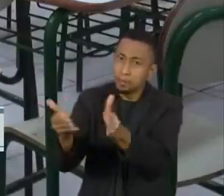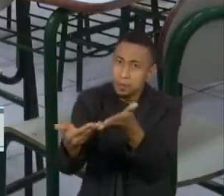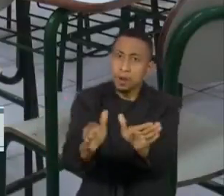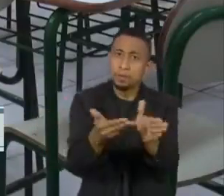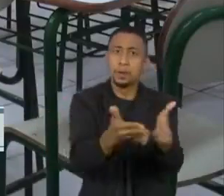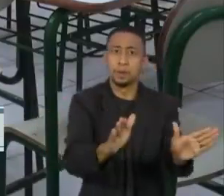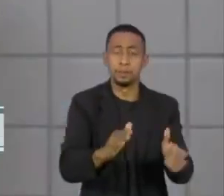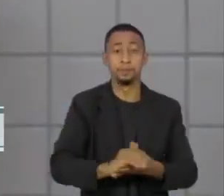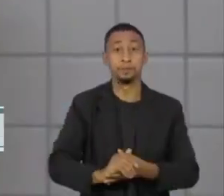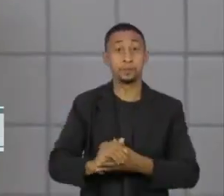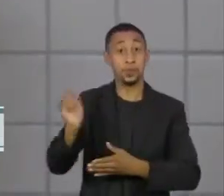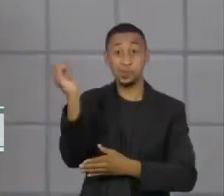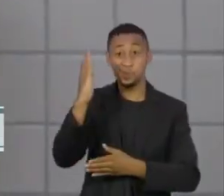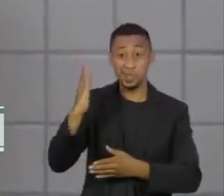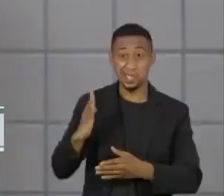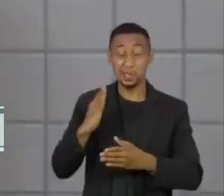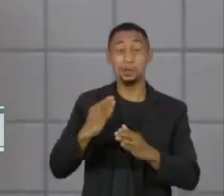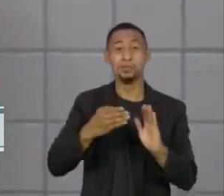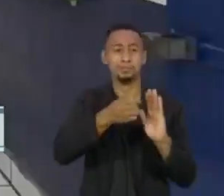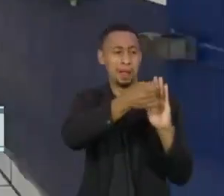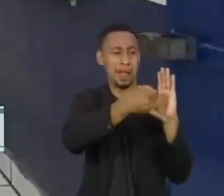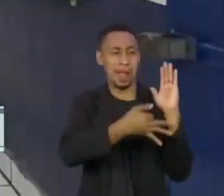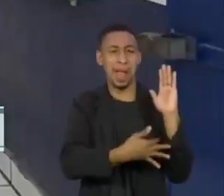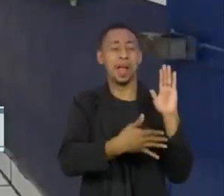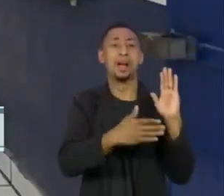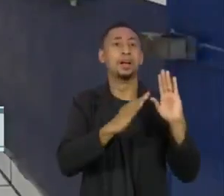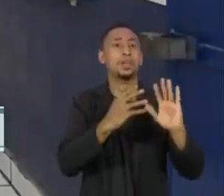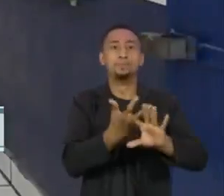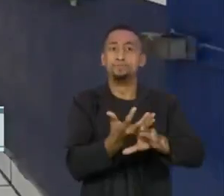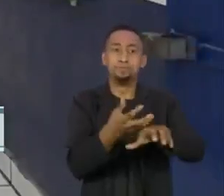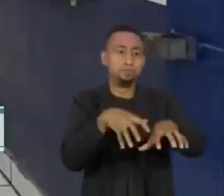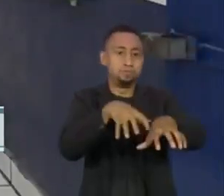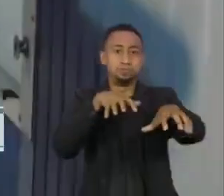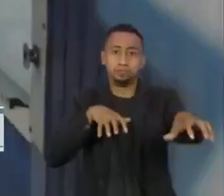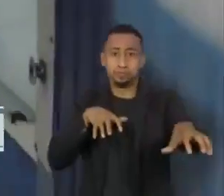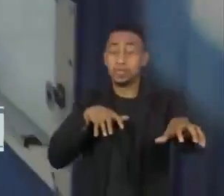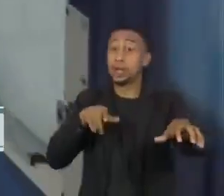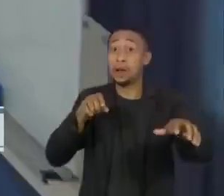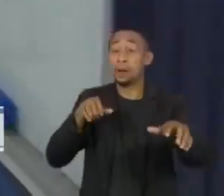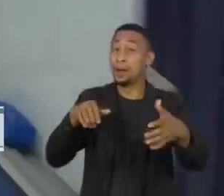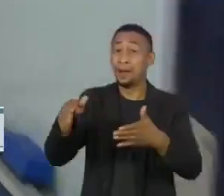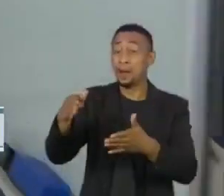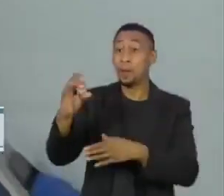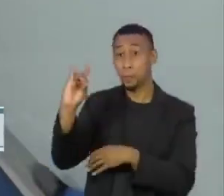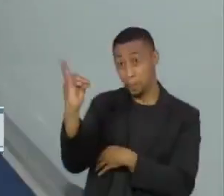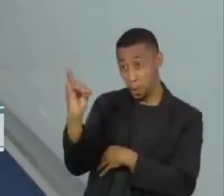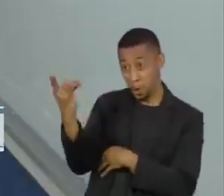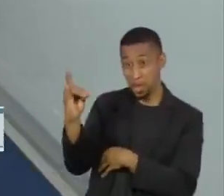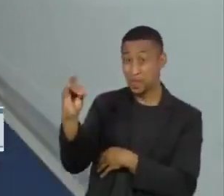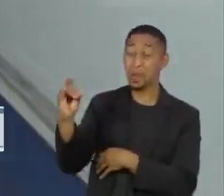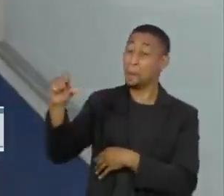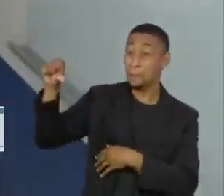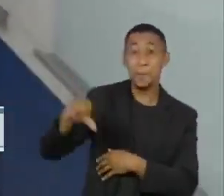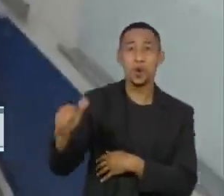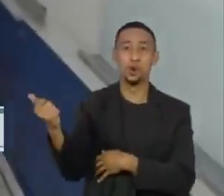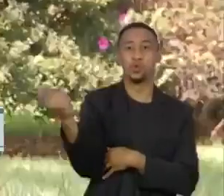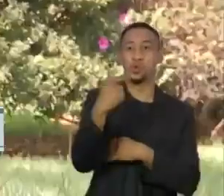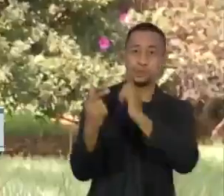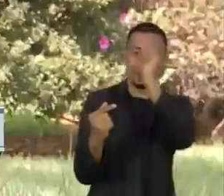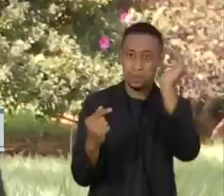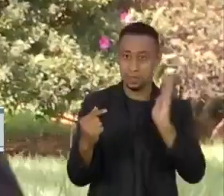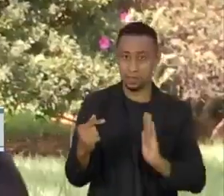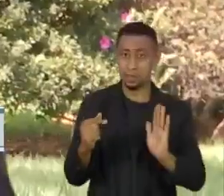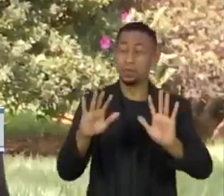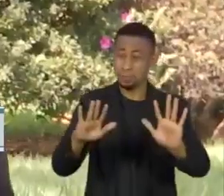Brasil só perde para a Bolívia, entre os países com mais tempo de escolas fechadas na pandemia. Nesse período, a evasão escolar triplicou.